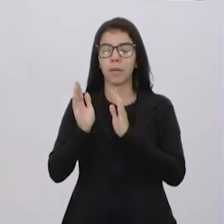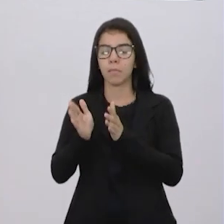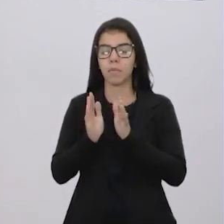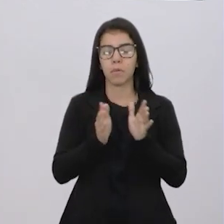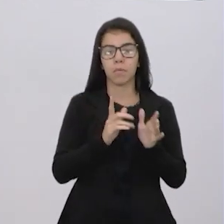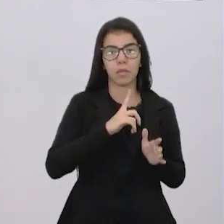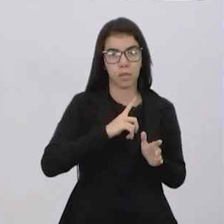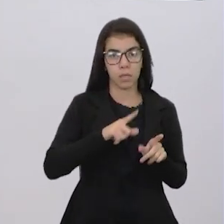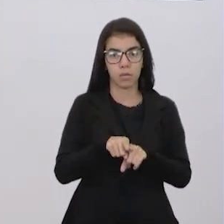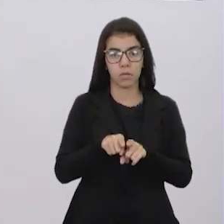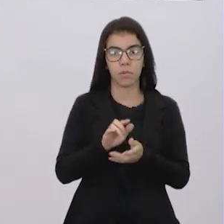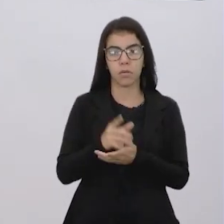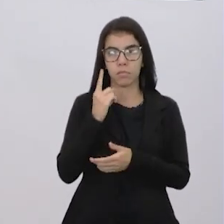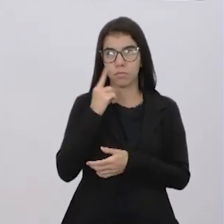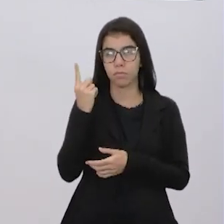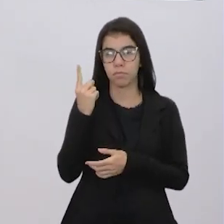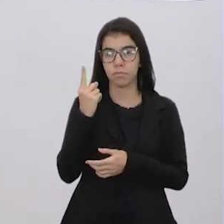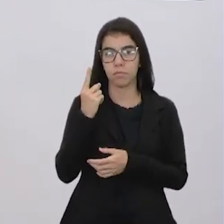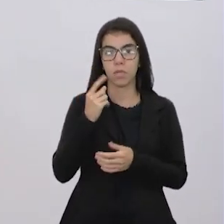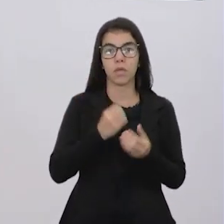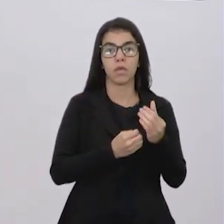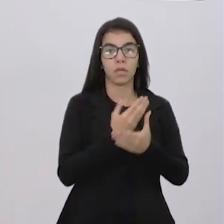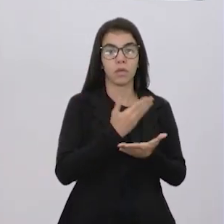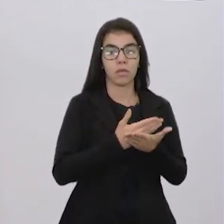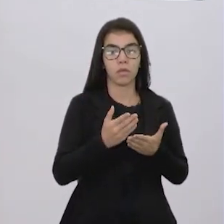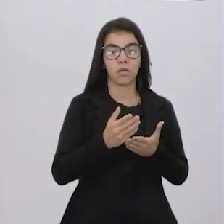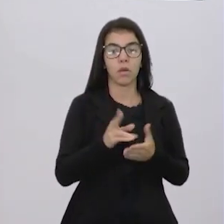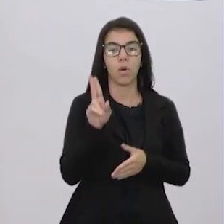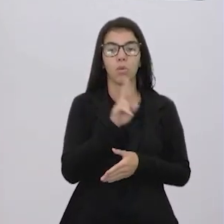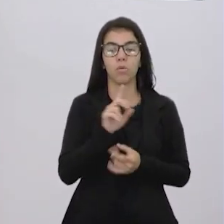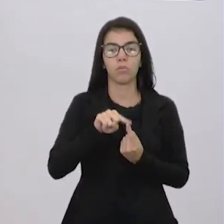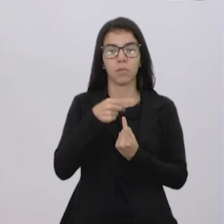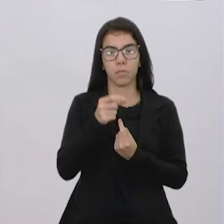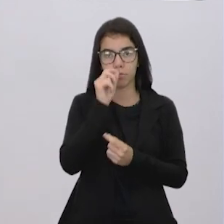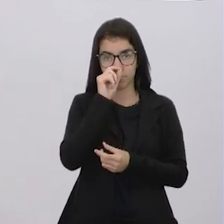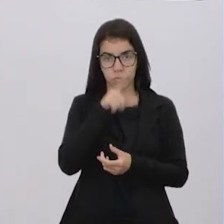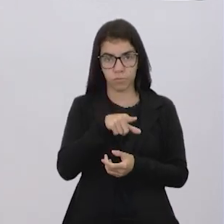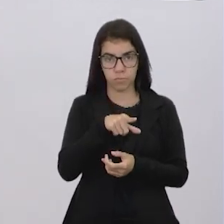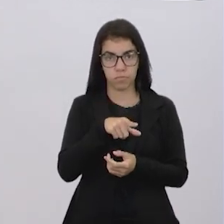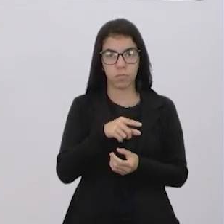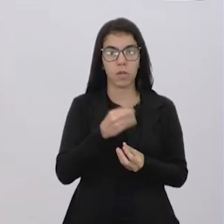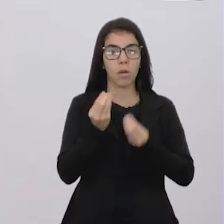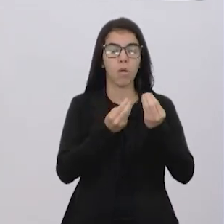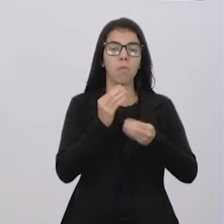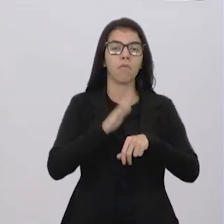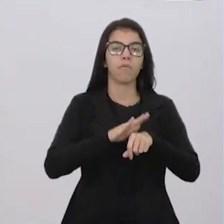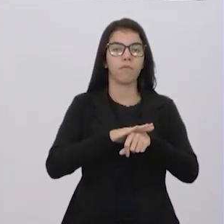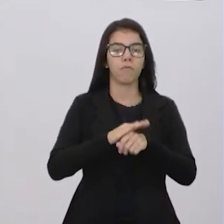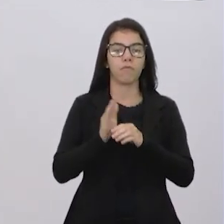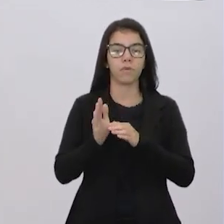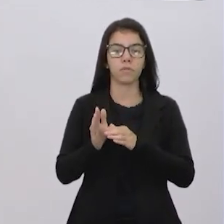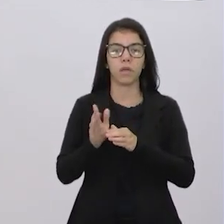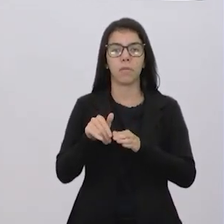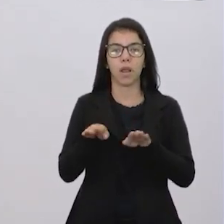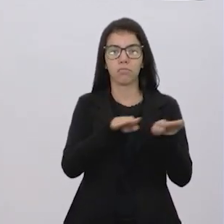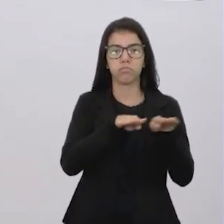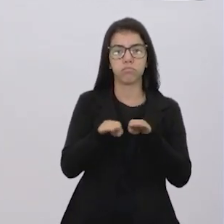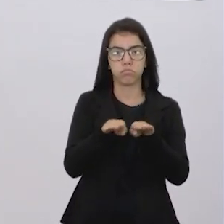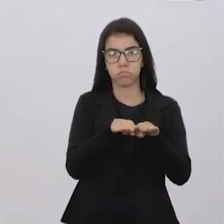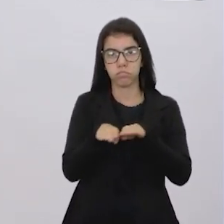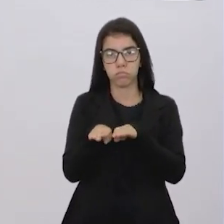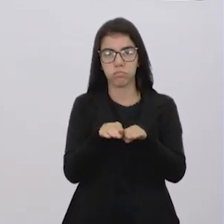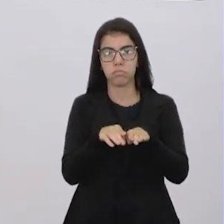ciclo que vocês estão vendo aqui. Produção, utilização e descarte. E aí, como que eu vou fazer para dar um equilíbrio para que isso